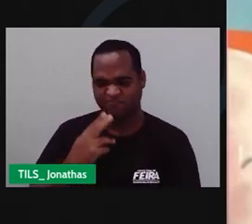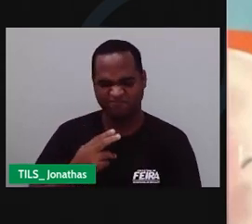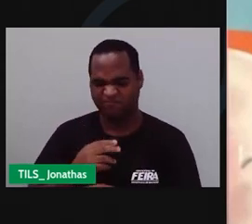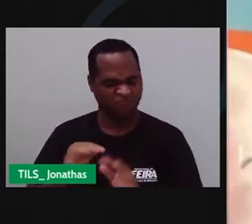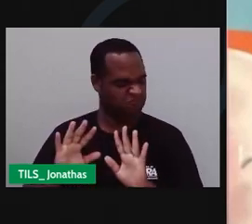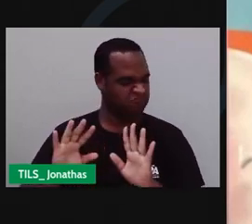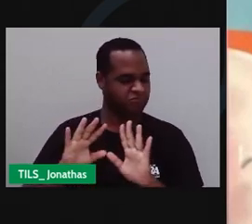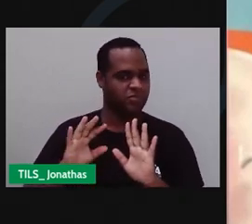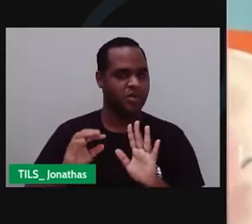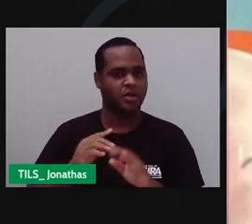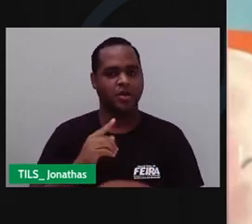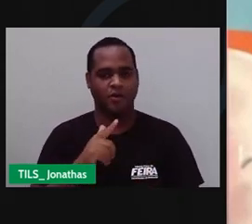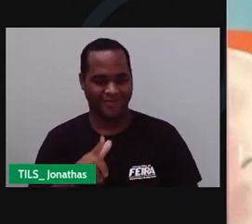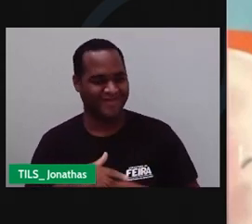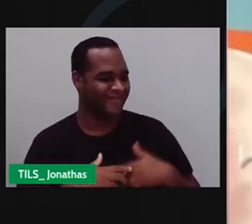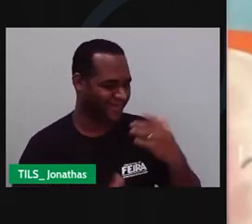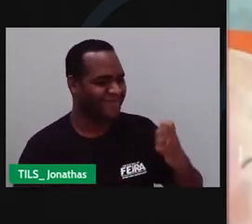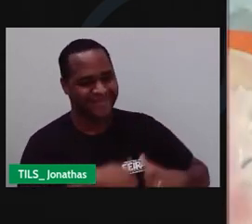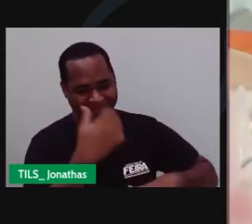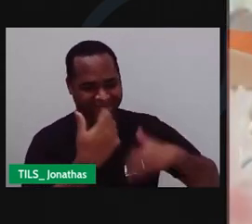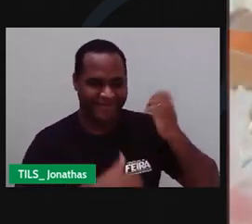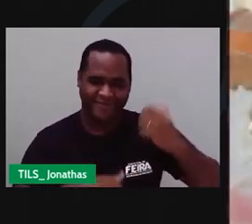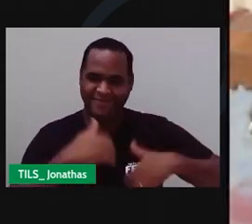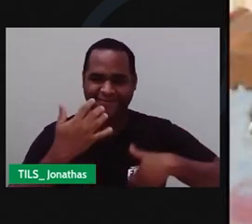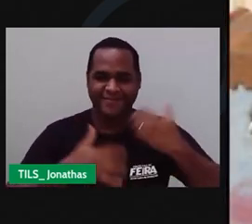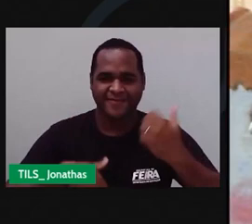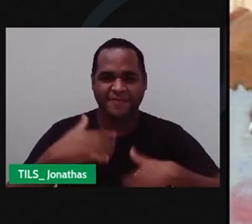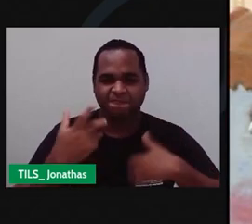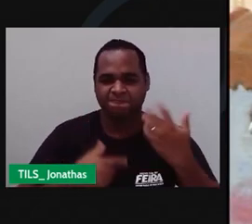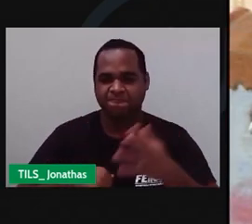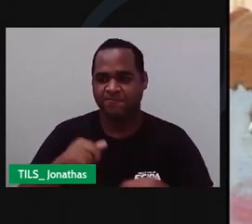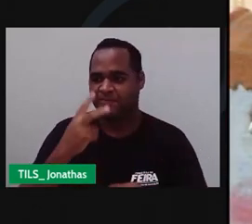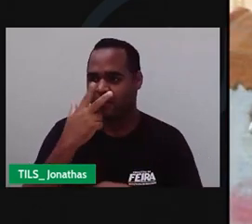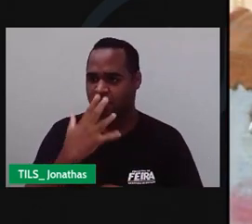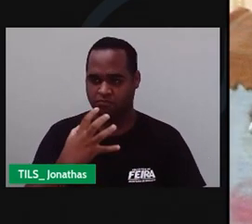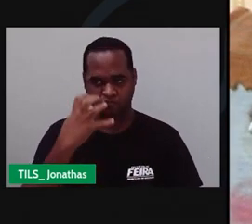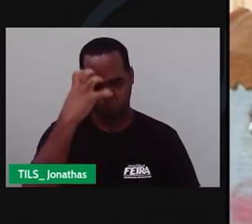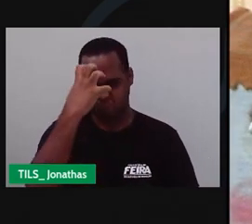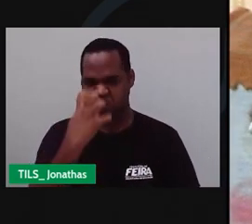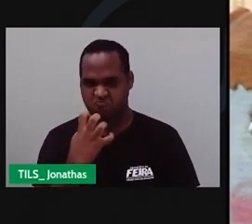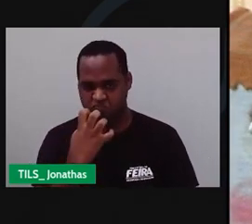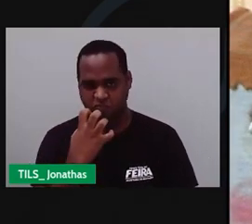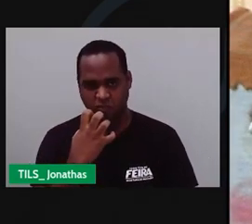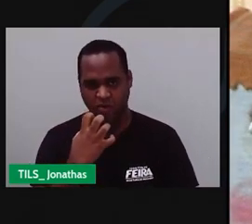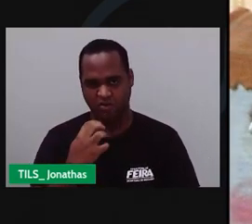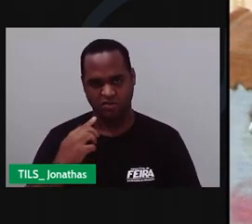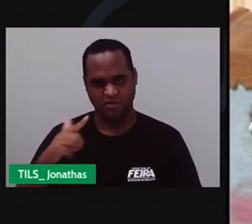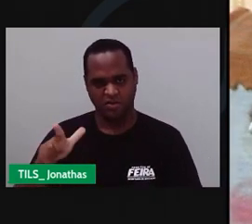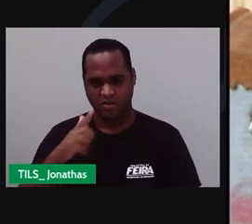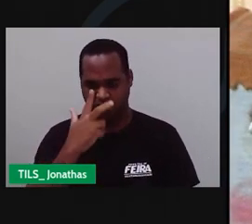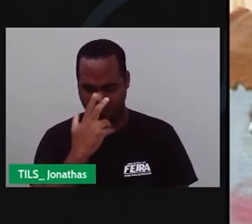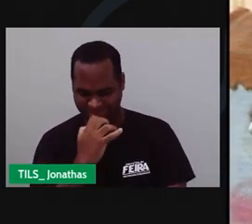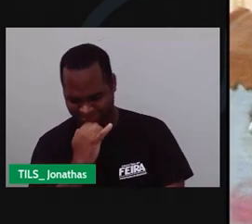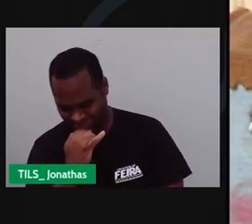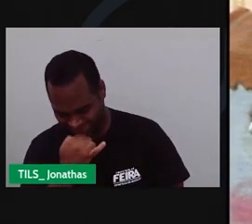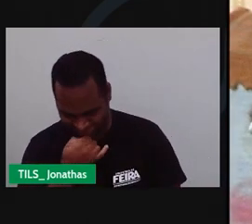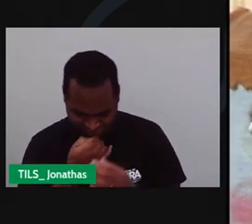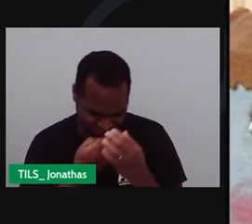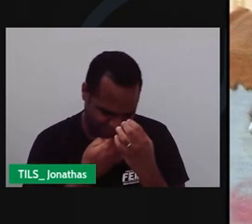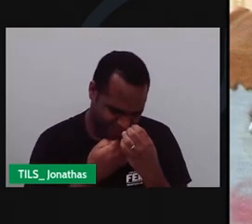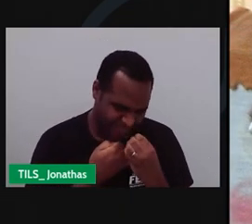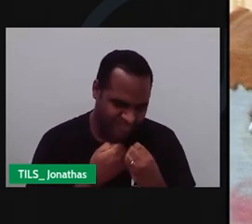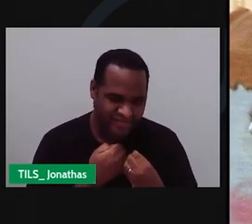Outro aberto Um carrancudo Outro tristonho